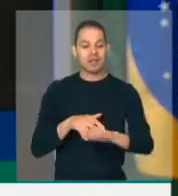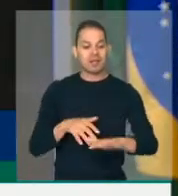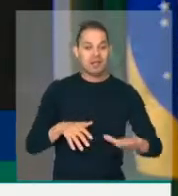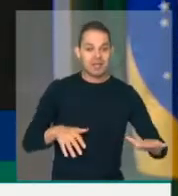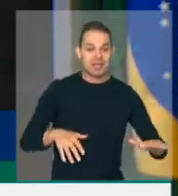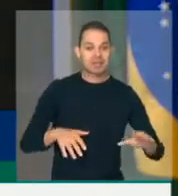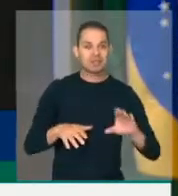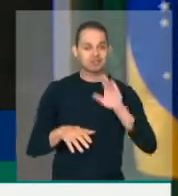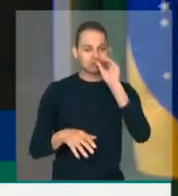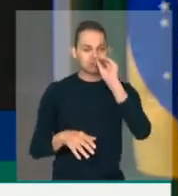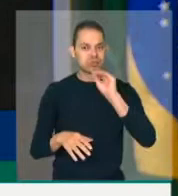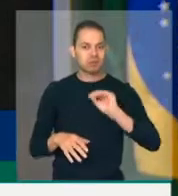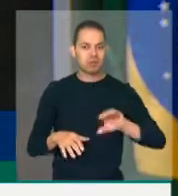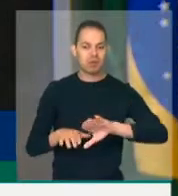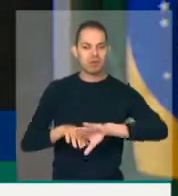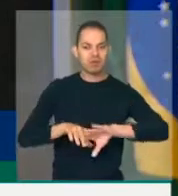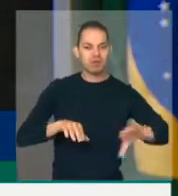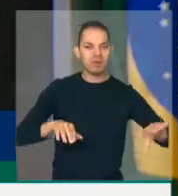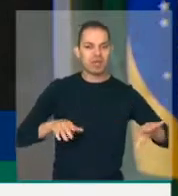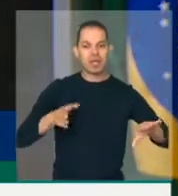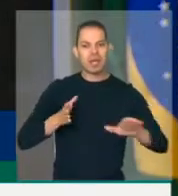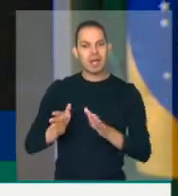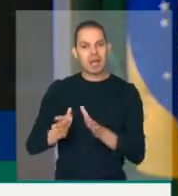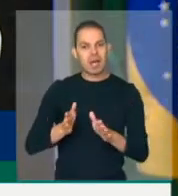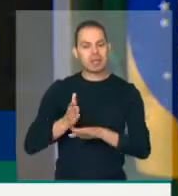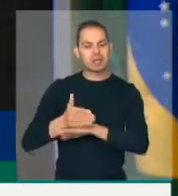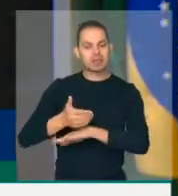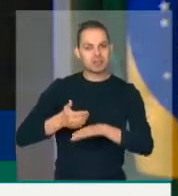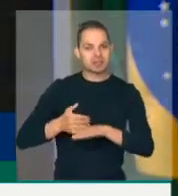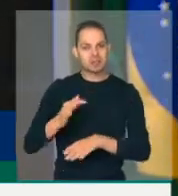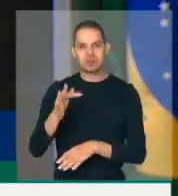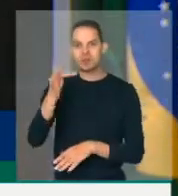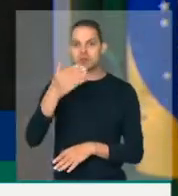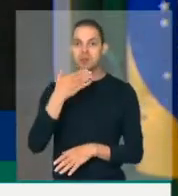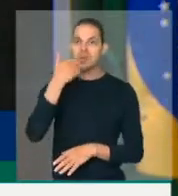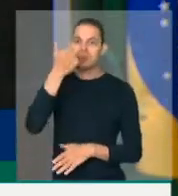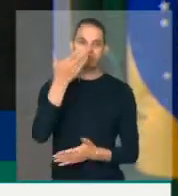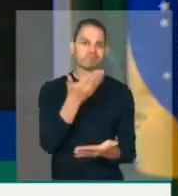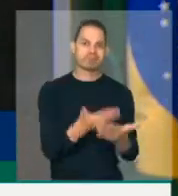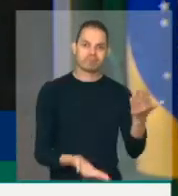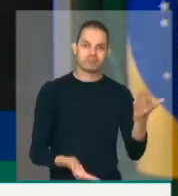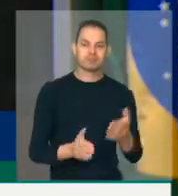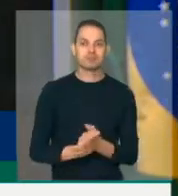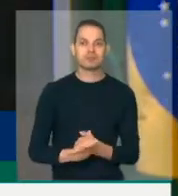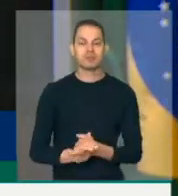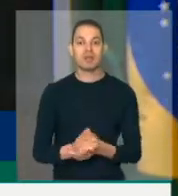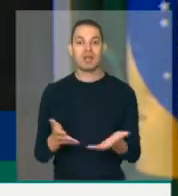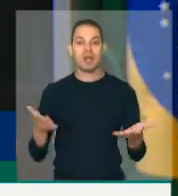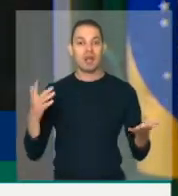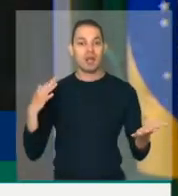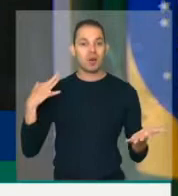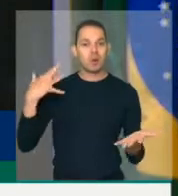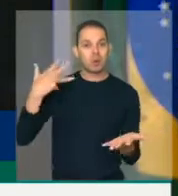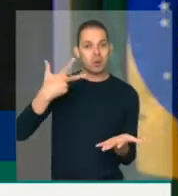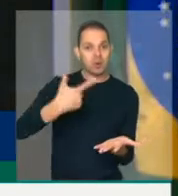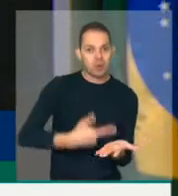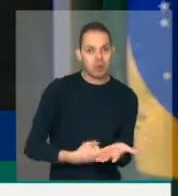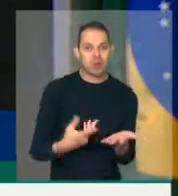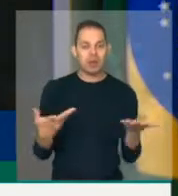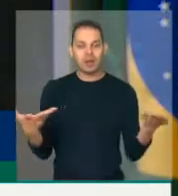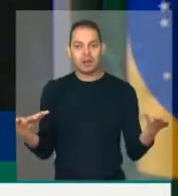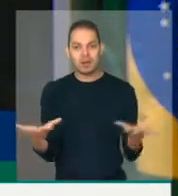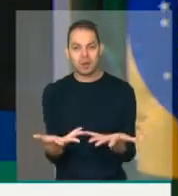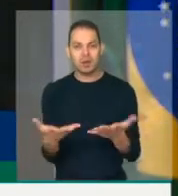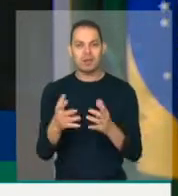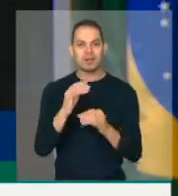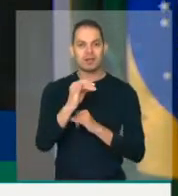excluídas do acesso a um futuro melhor. Quis o destino que, exatamente agora, quando falamos de internet